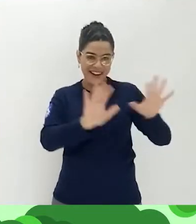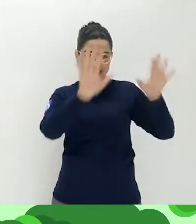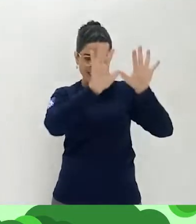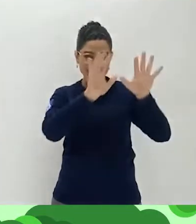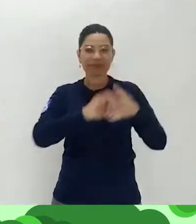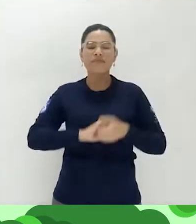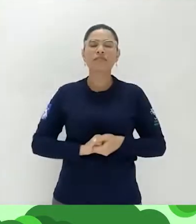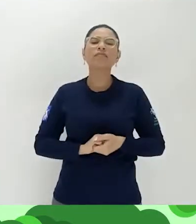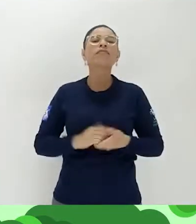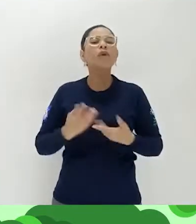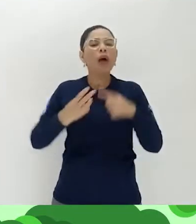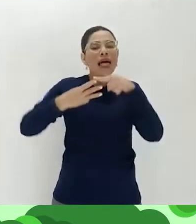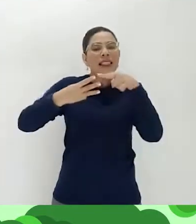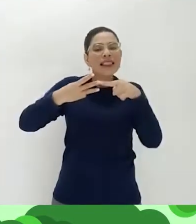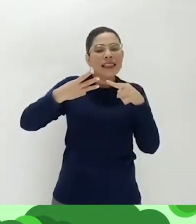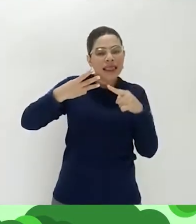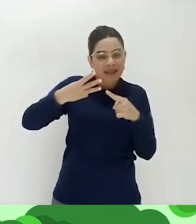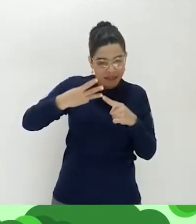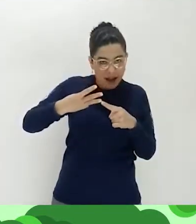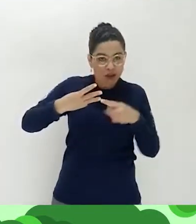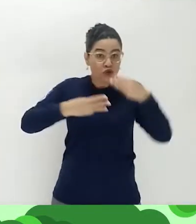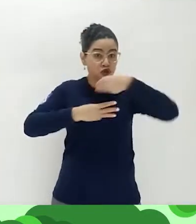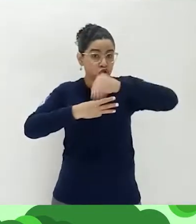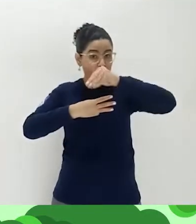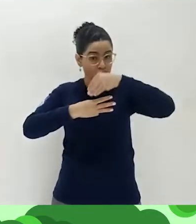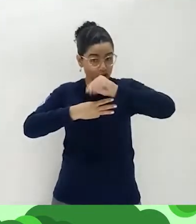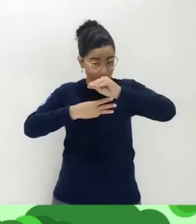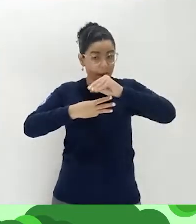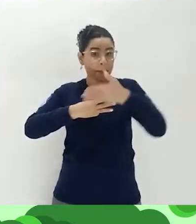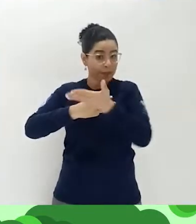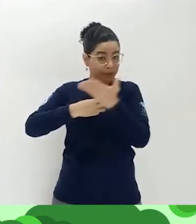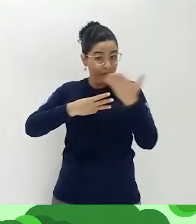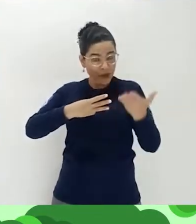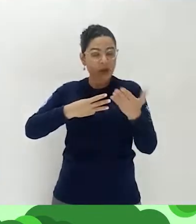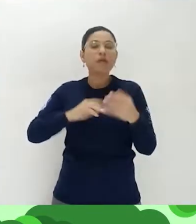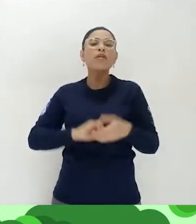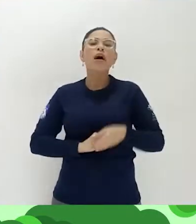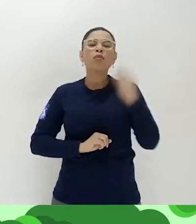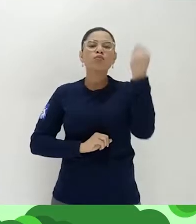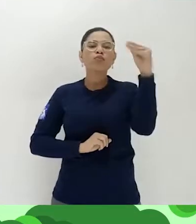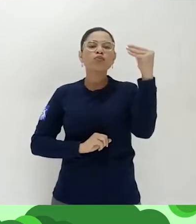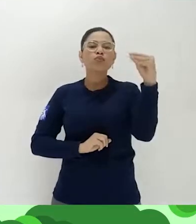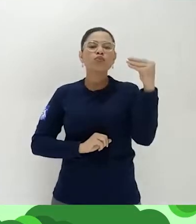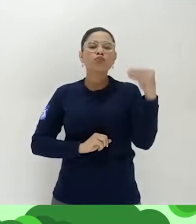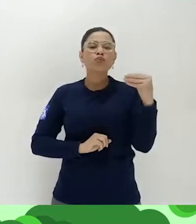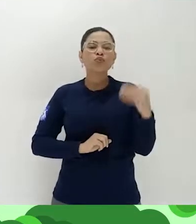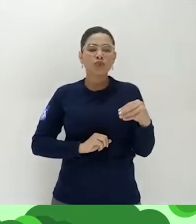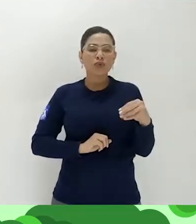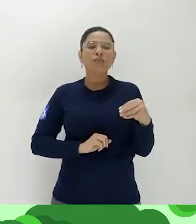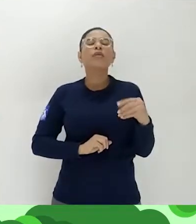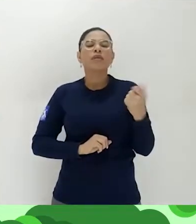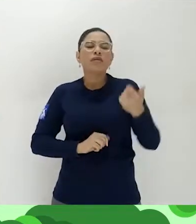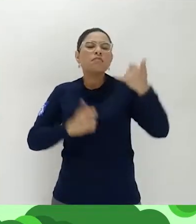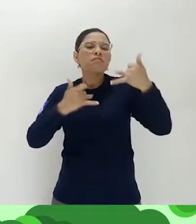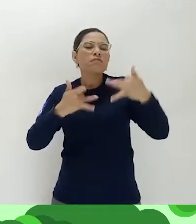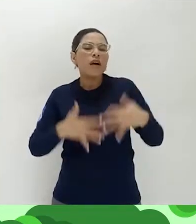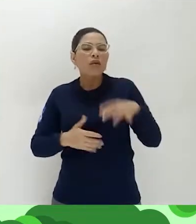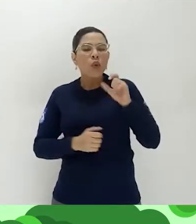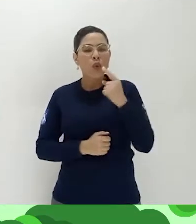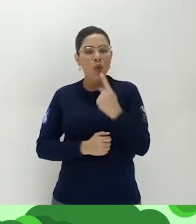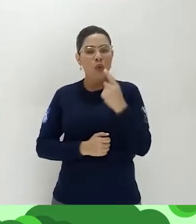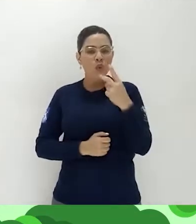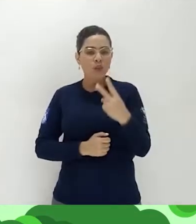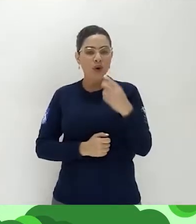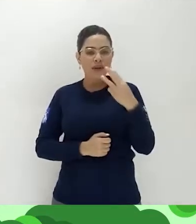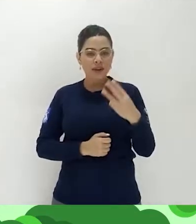três charadinhas pra gente adivinhar quais são os animais e completar os espaços de acordo com os números 1, 2 e